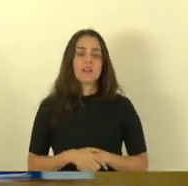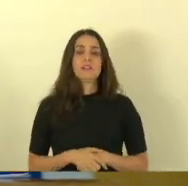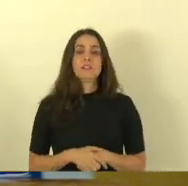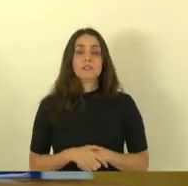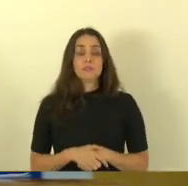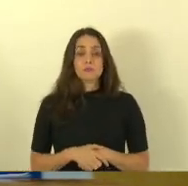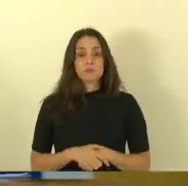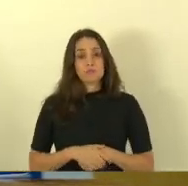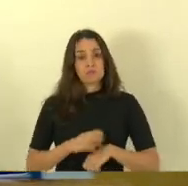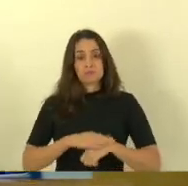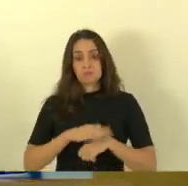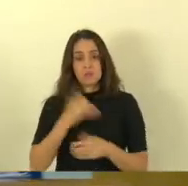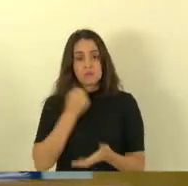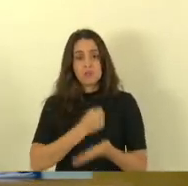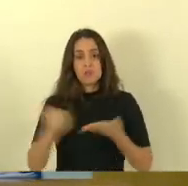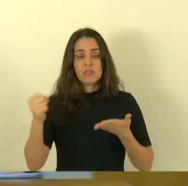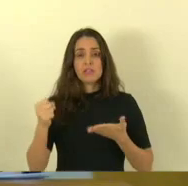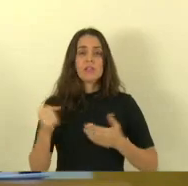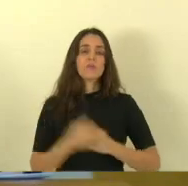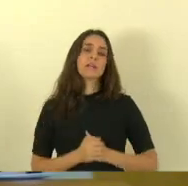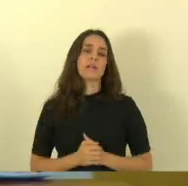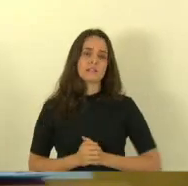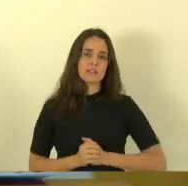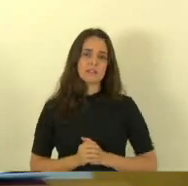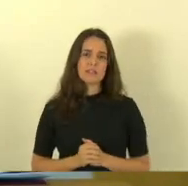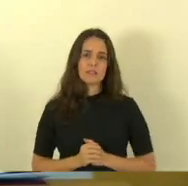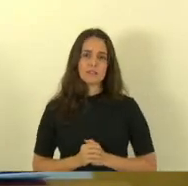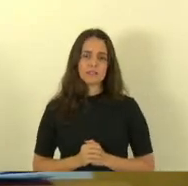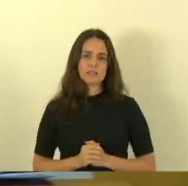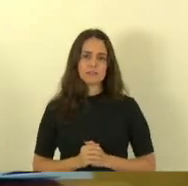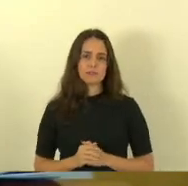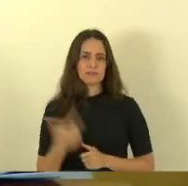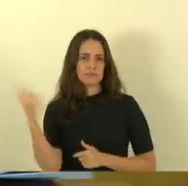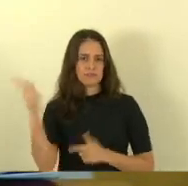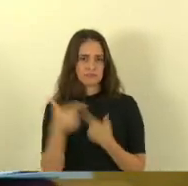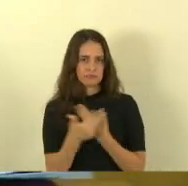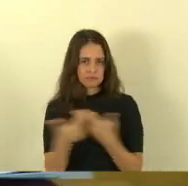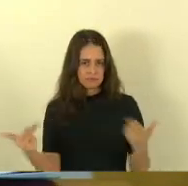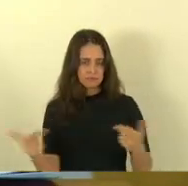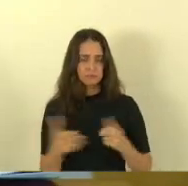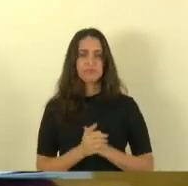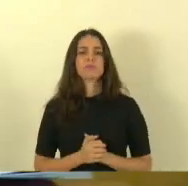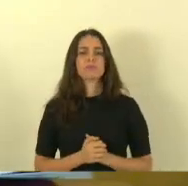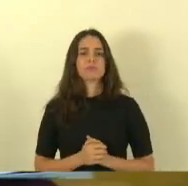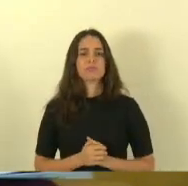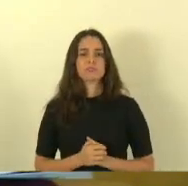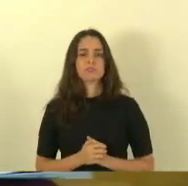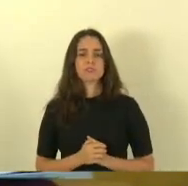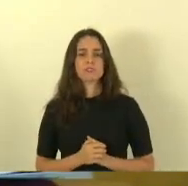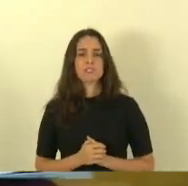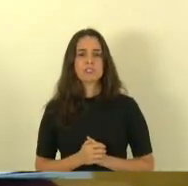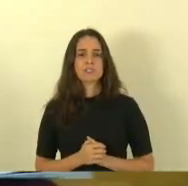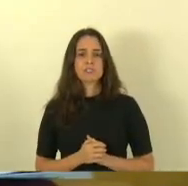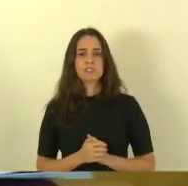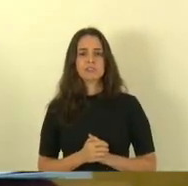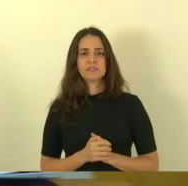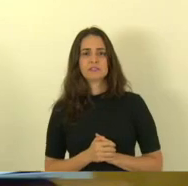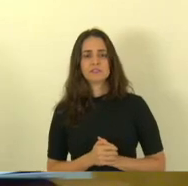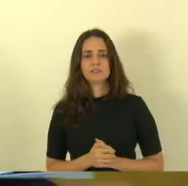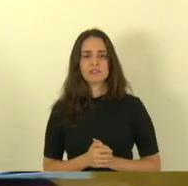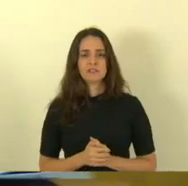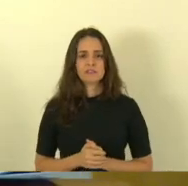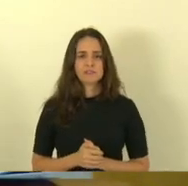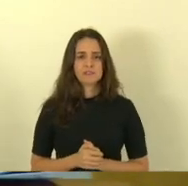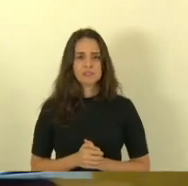passou o tempo passou e outra coisa duzentos cargos